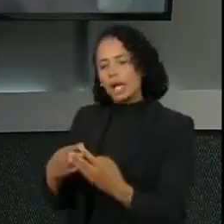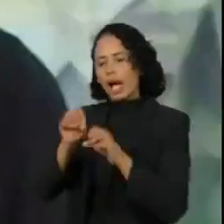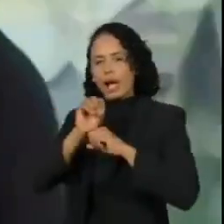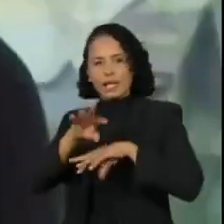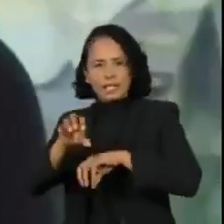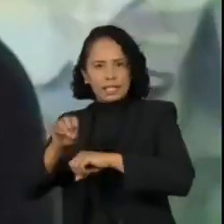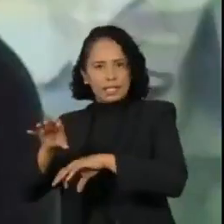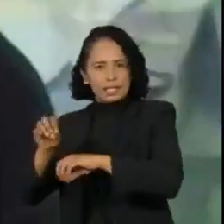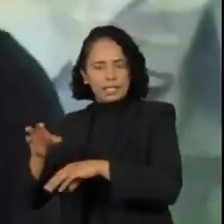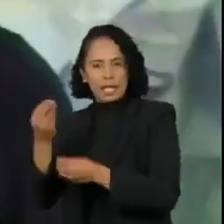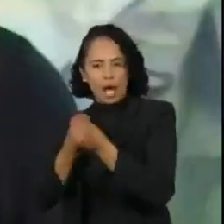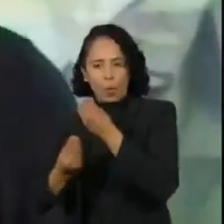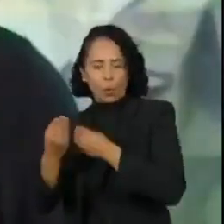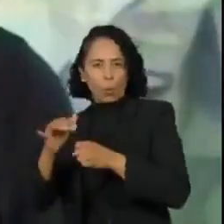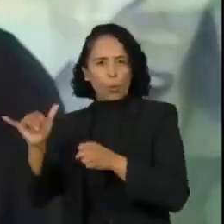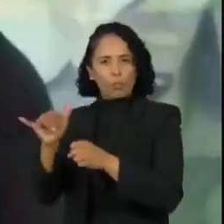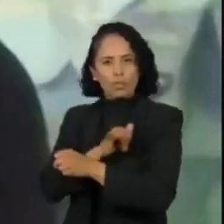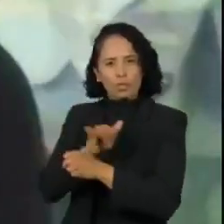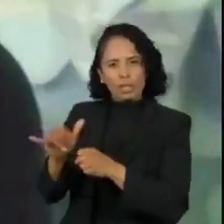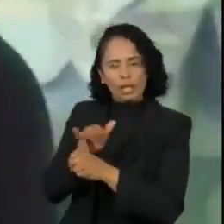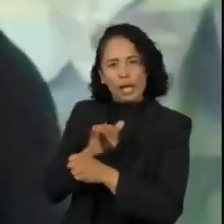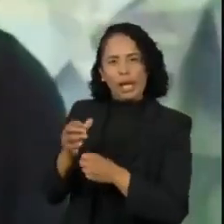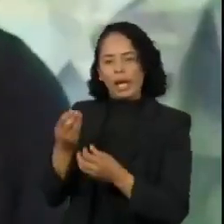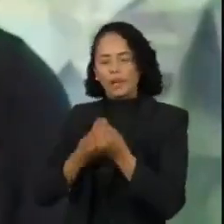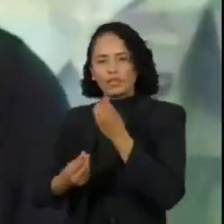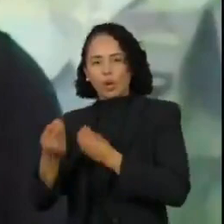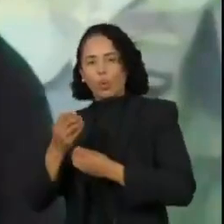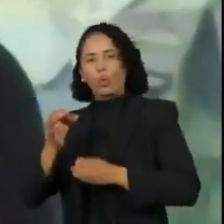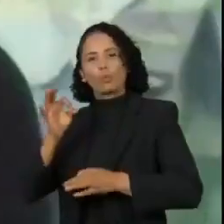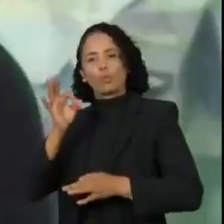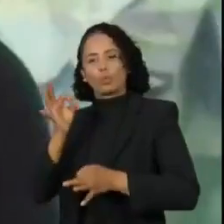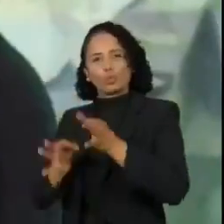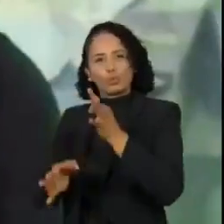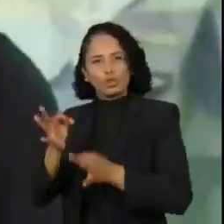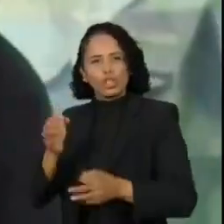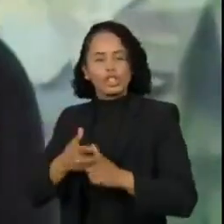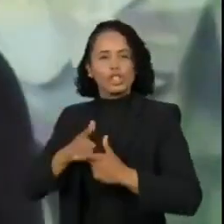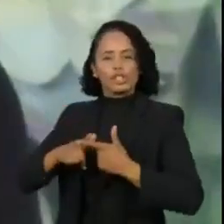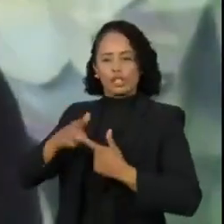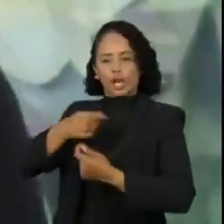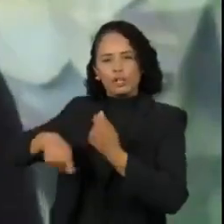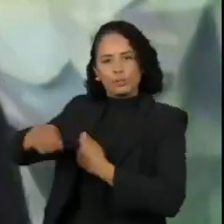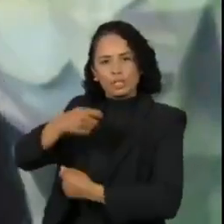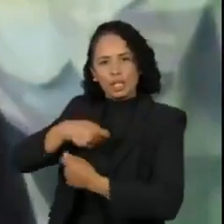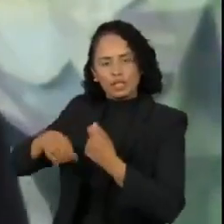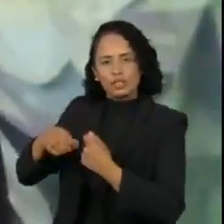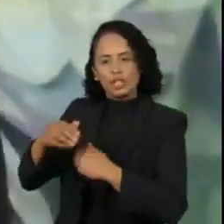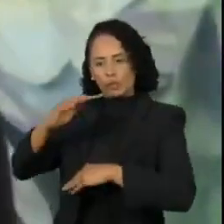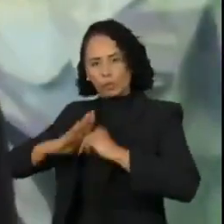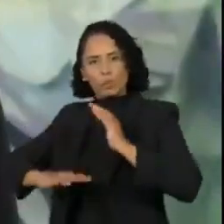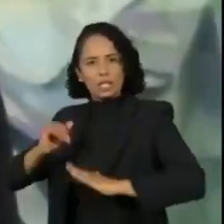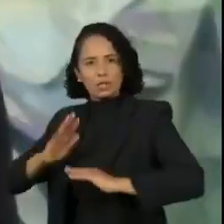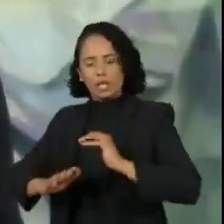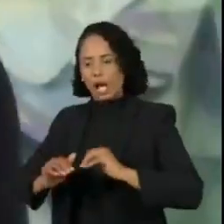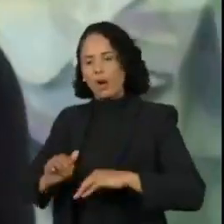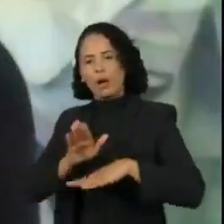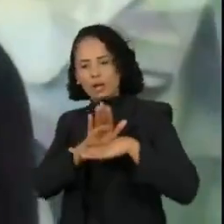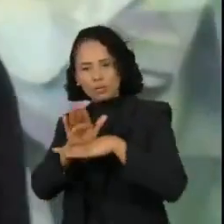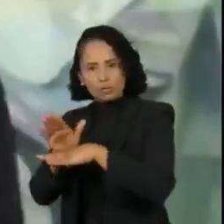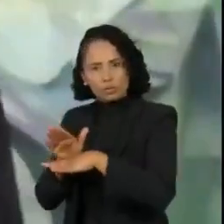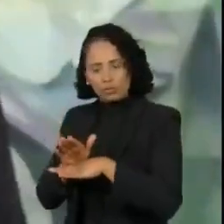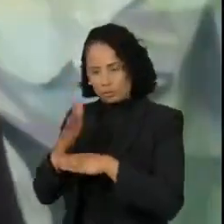esse know-how, o know-how jurídico, o know-how administrativo, o know-how operacional. Estar junto também para passar a nossa